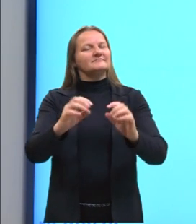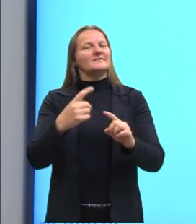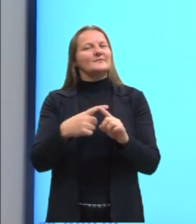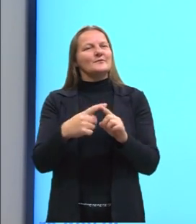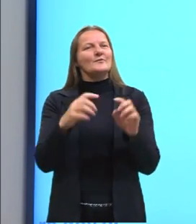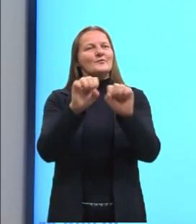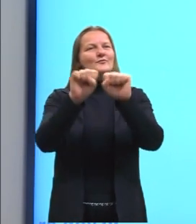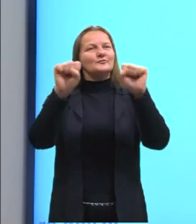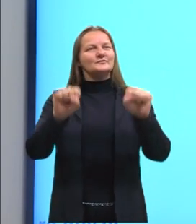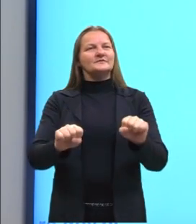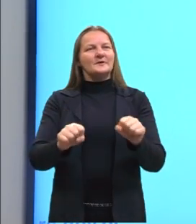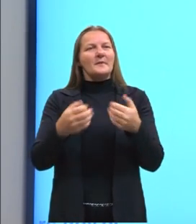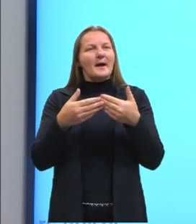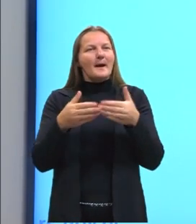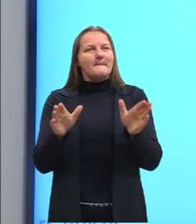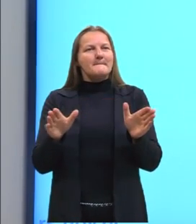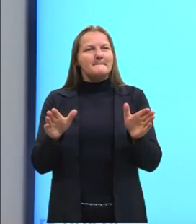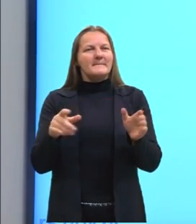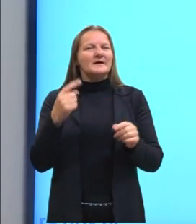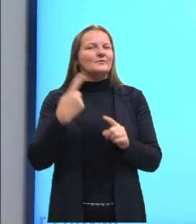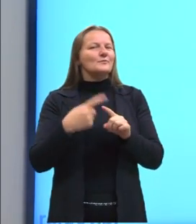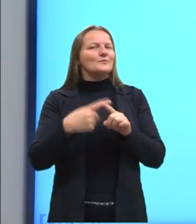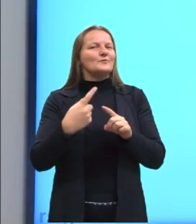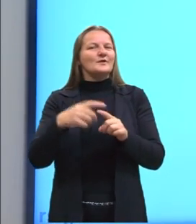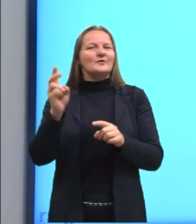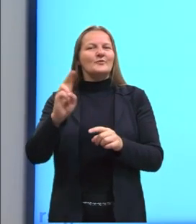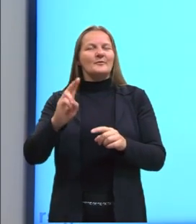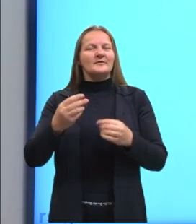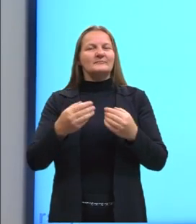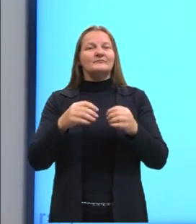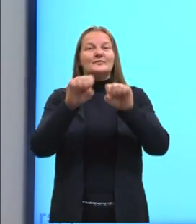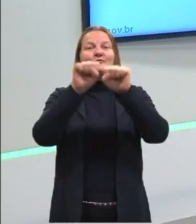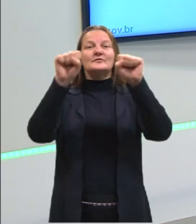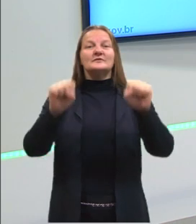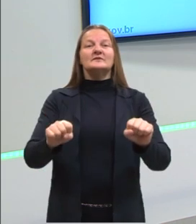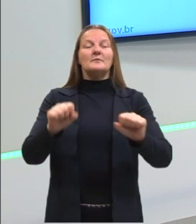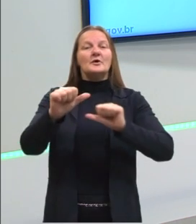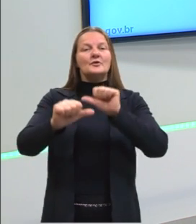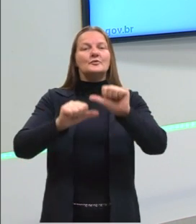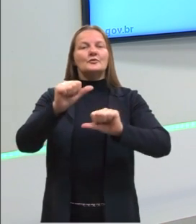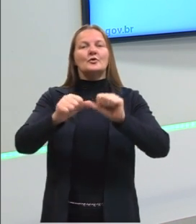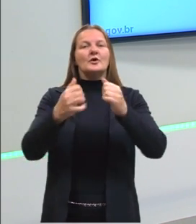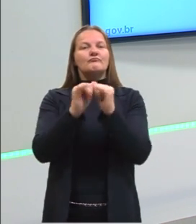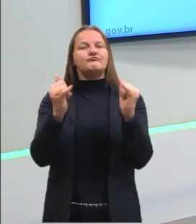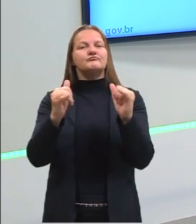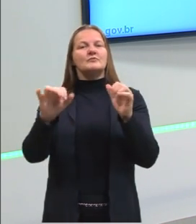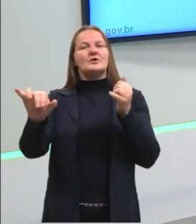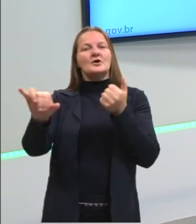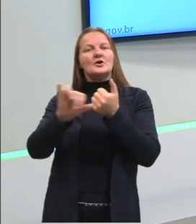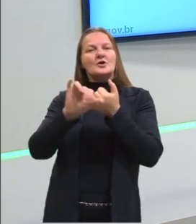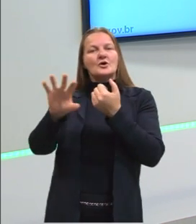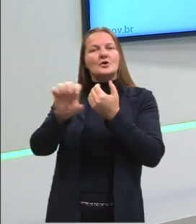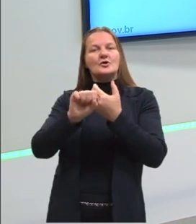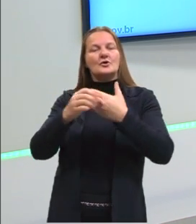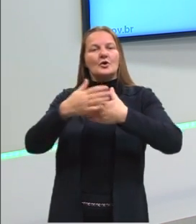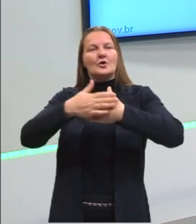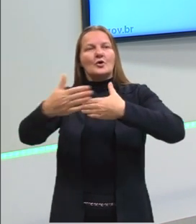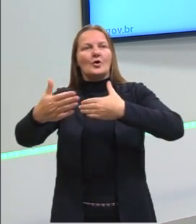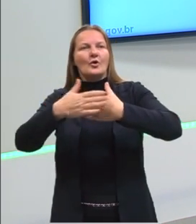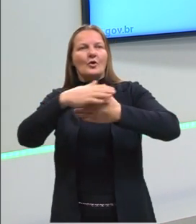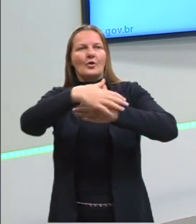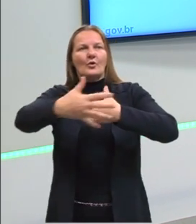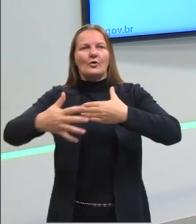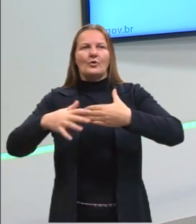sistema aberto. A gente chama de sistema aberto o sistema que troca energia e massa com a vizinhança.